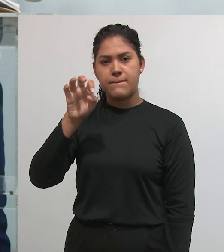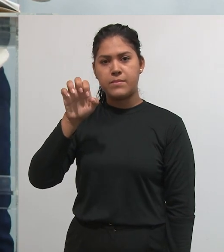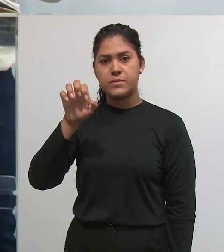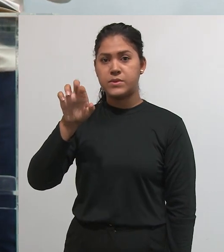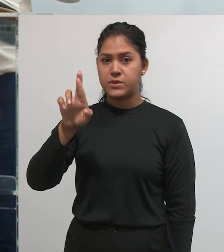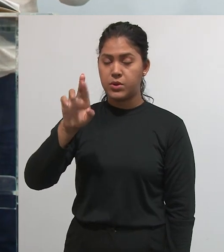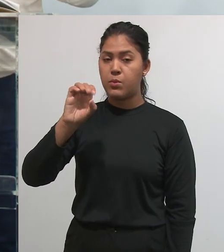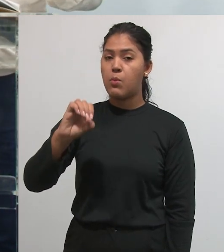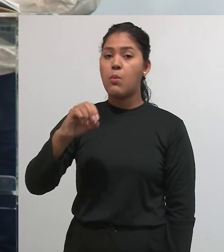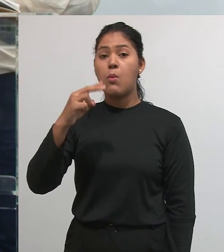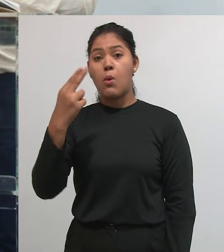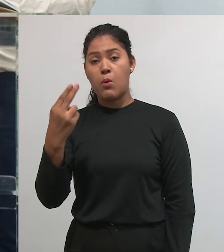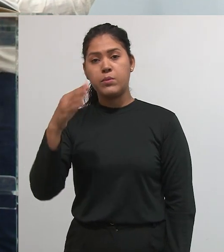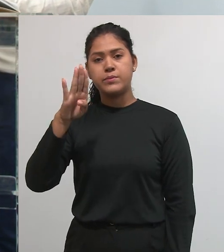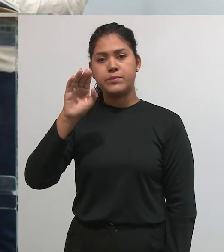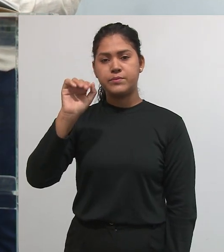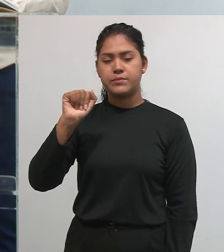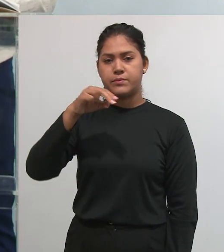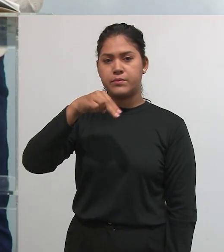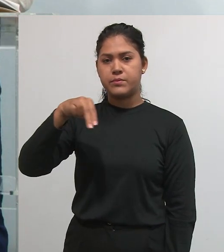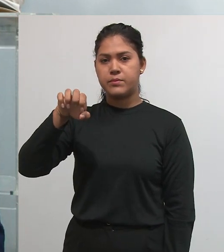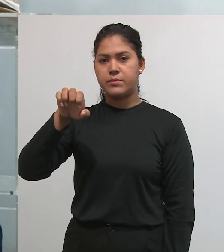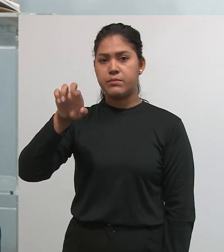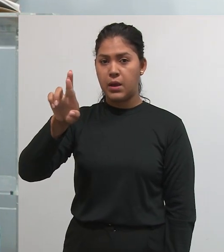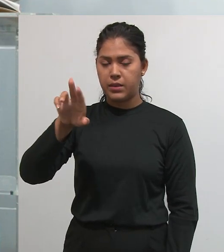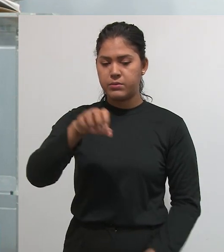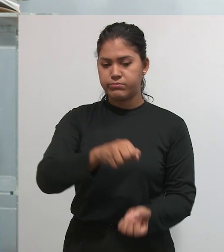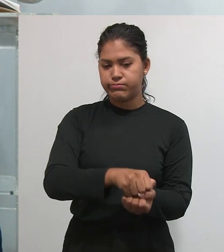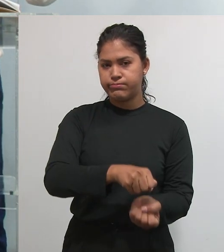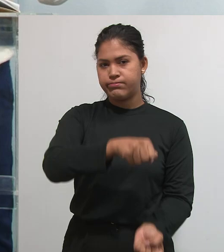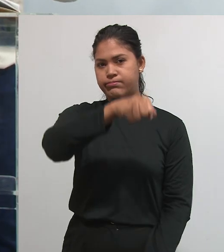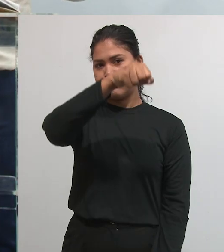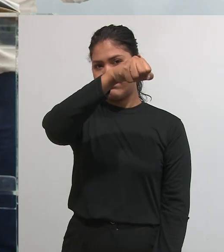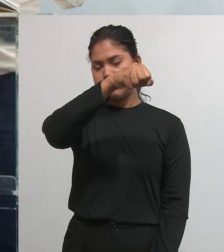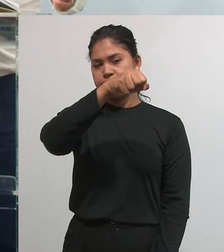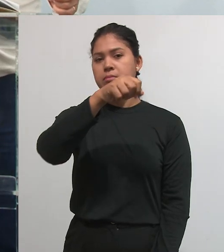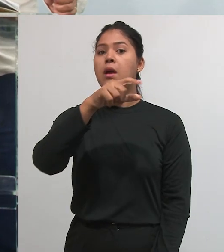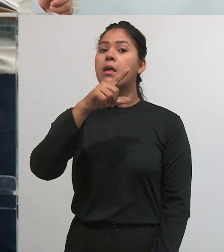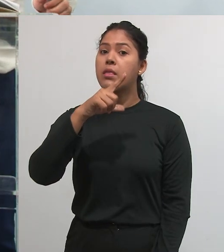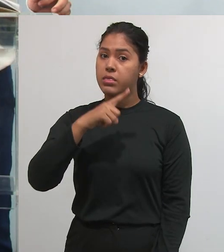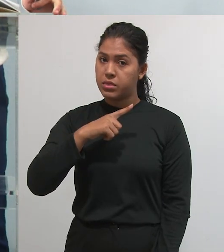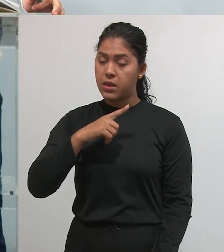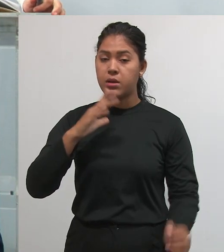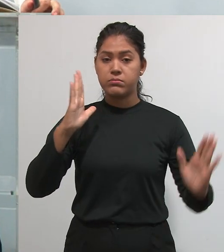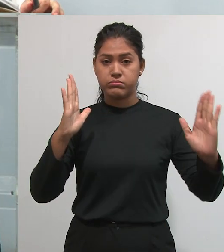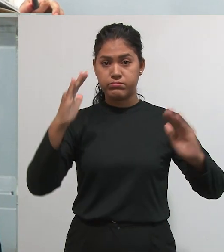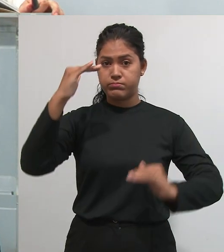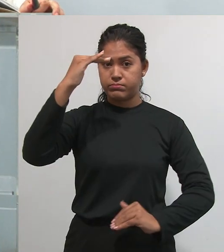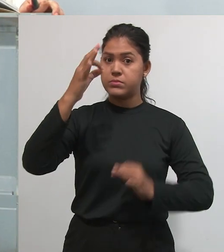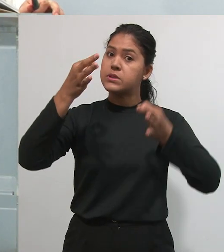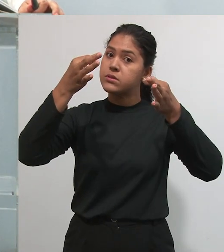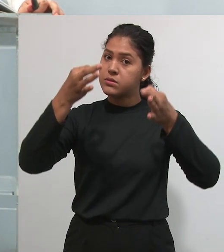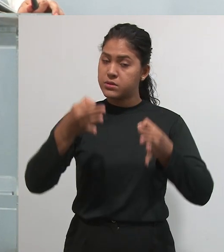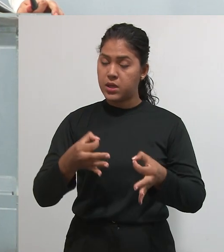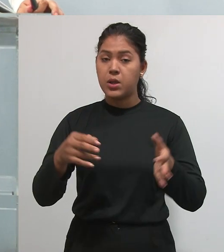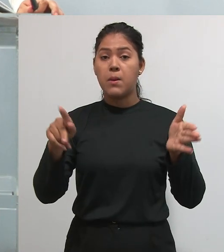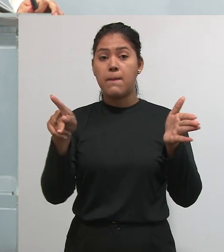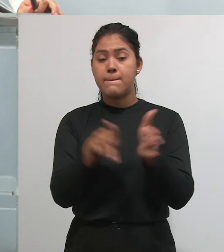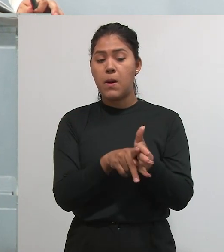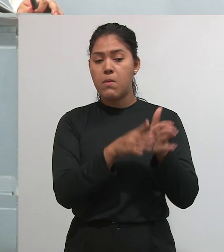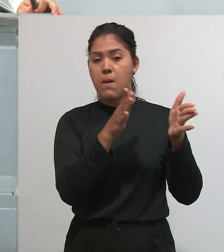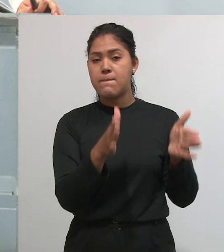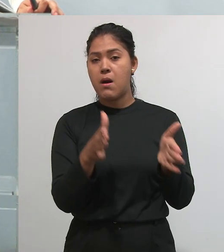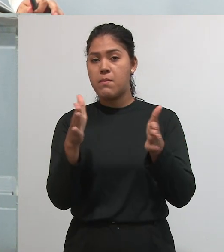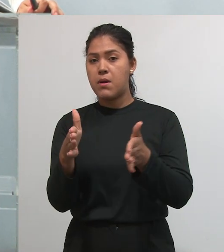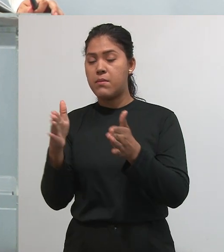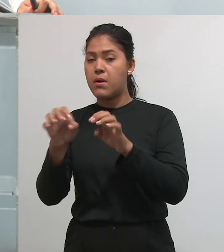pôster científico, a gente usa ele, ele tem uma medida para cada evento que a gente faz e um template